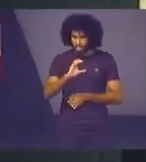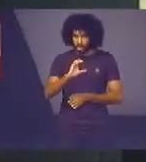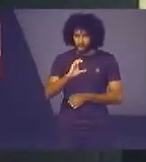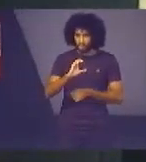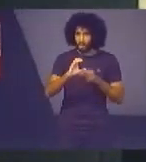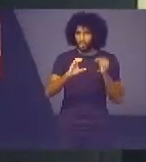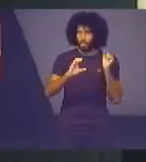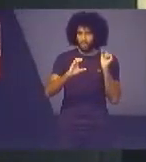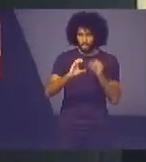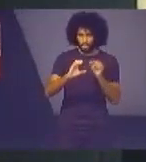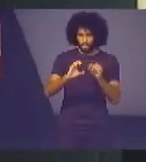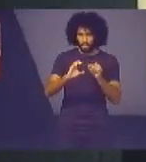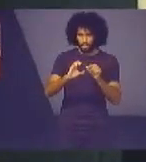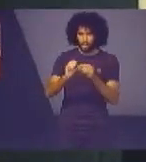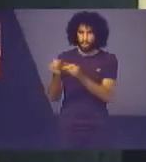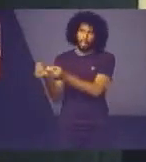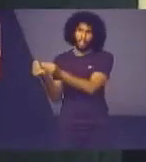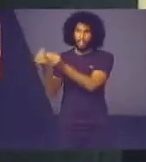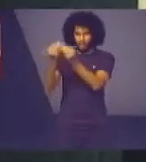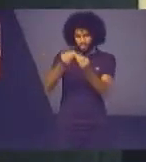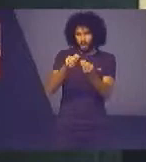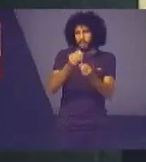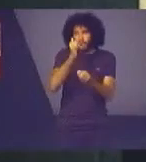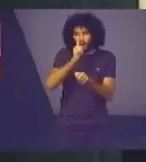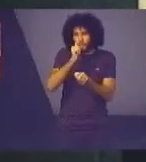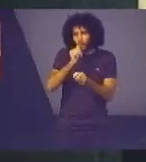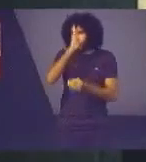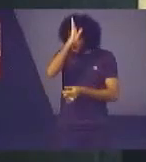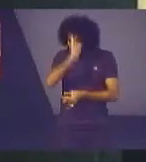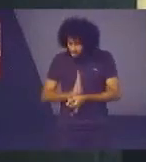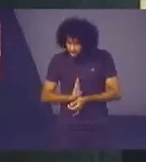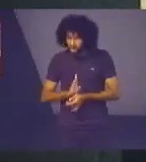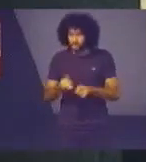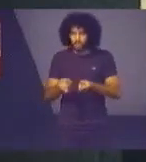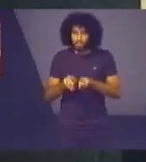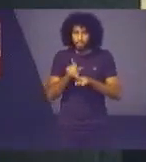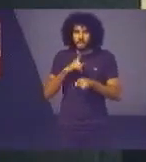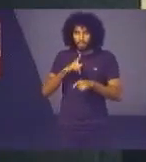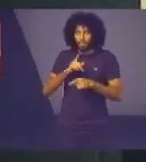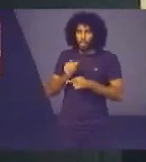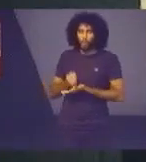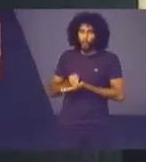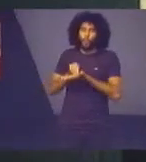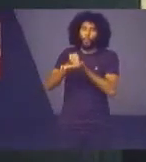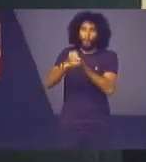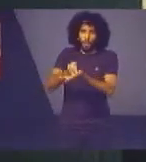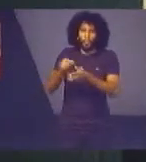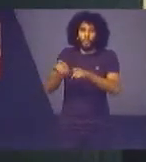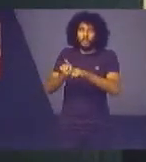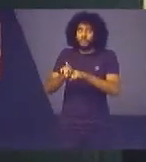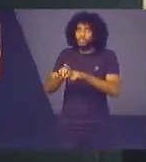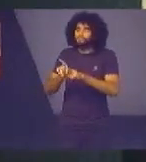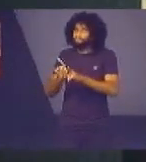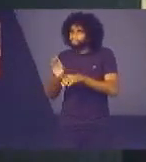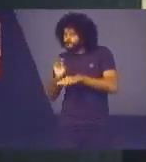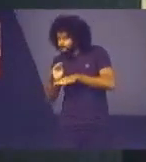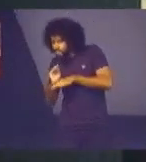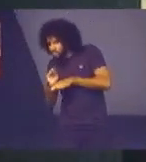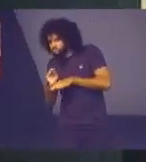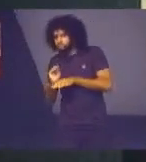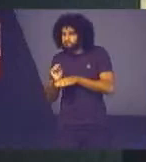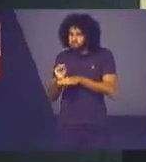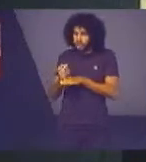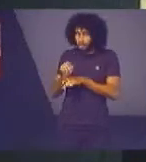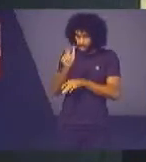favorecido a elas gratuitamente e com muito amparo e muito cuidado para que elas possam sair de lá